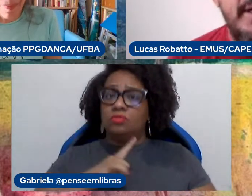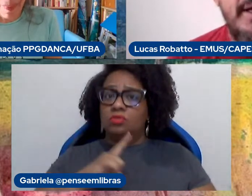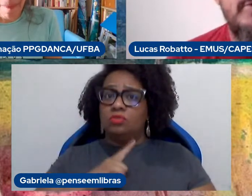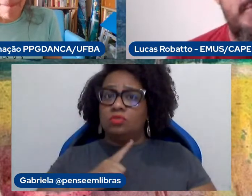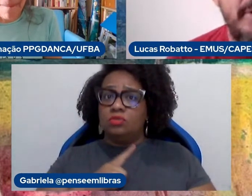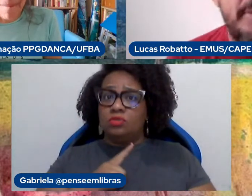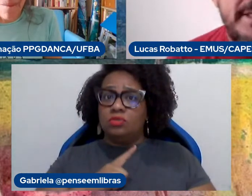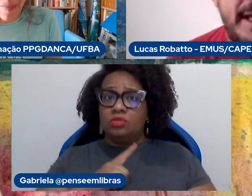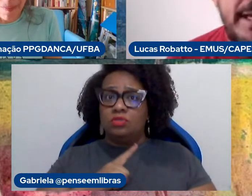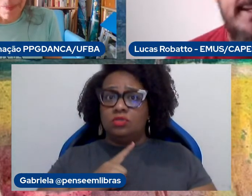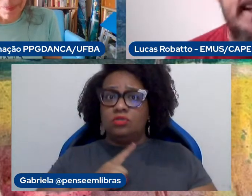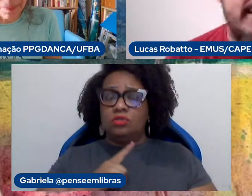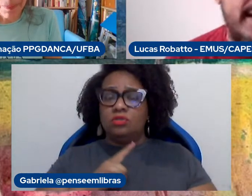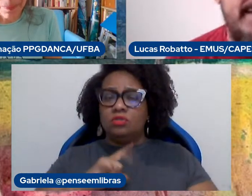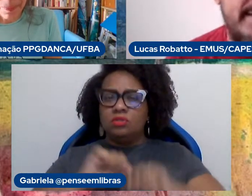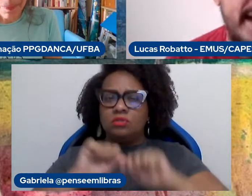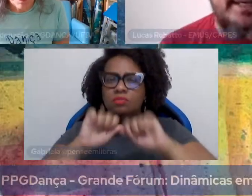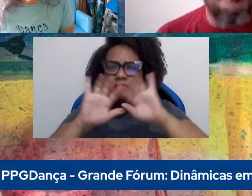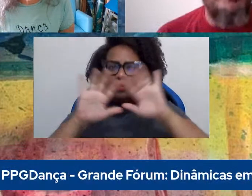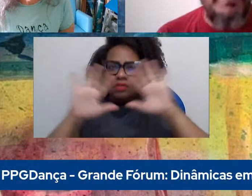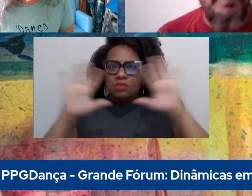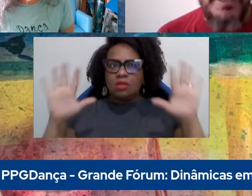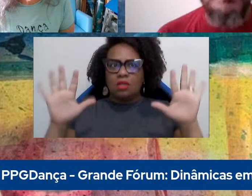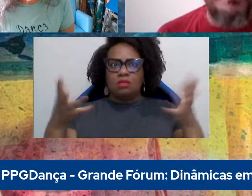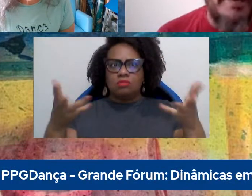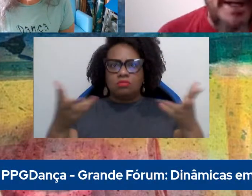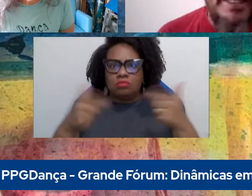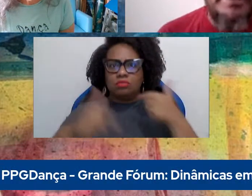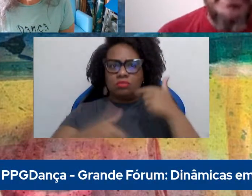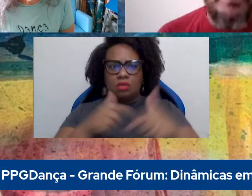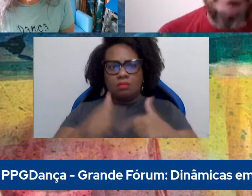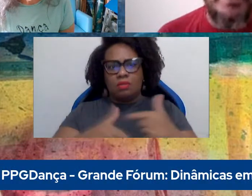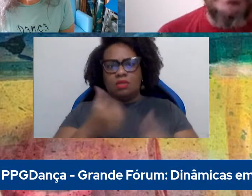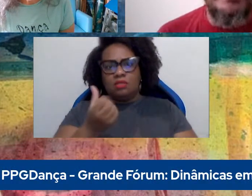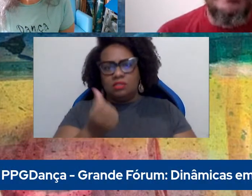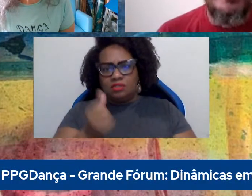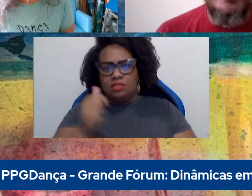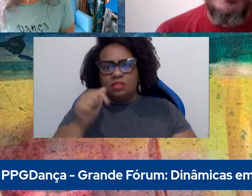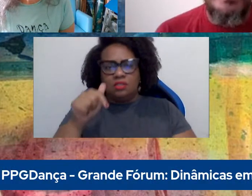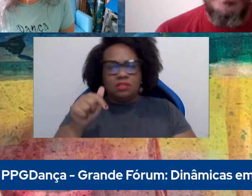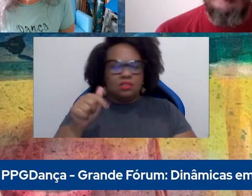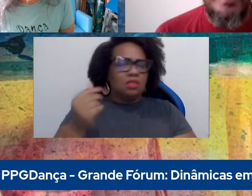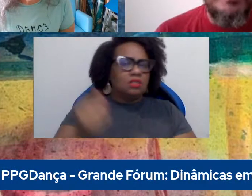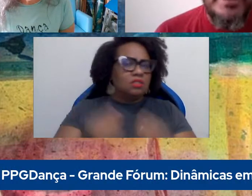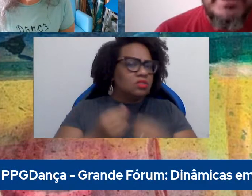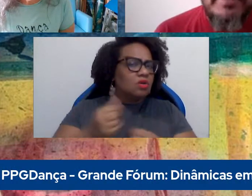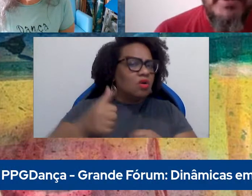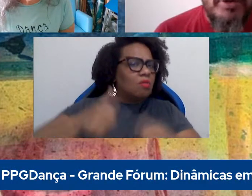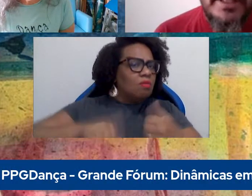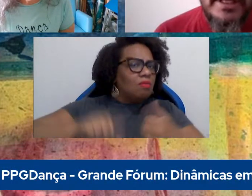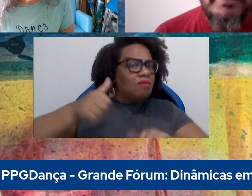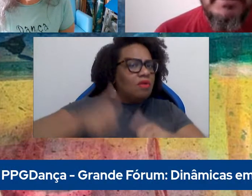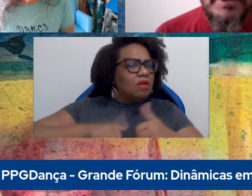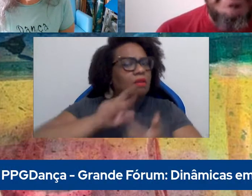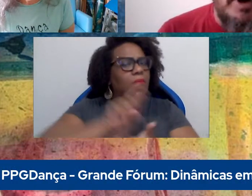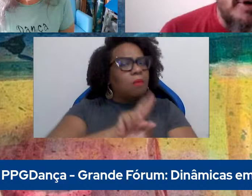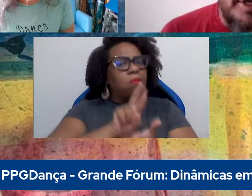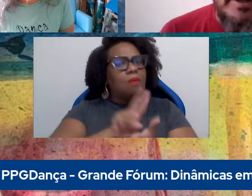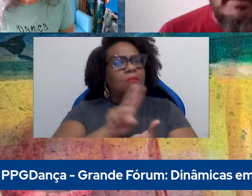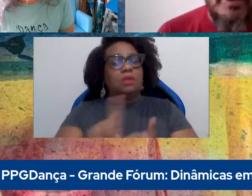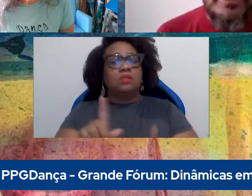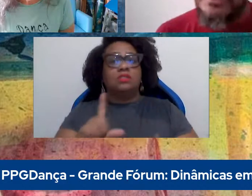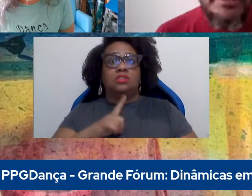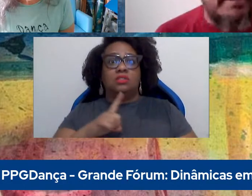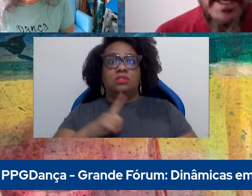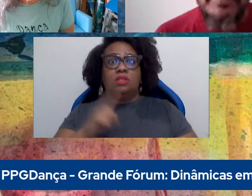critérios claros para os programas de excelência, 6 e 7, como é que faz, como é que avalia, etc, etc. Outra questão, bolsas, né? Tem